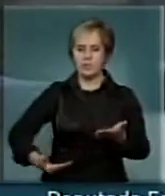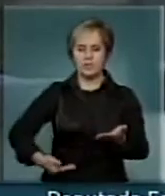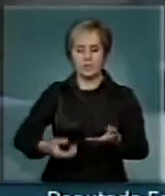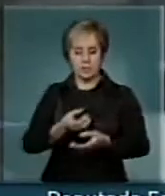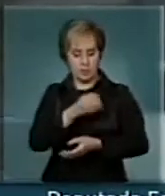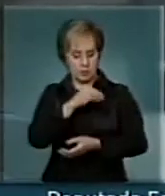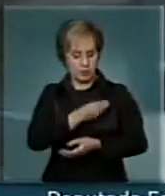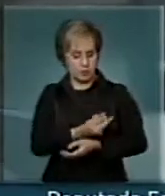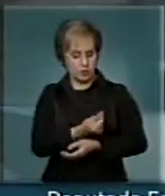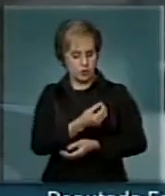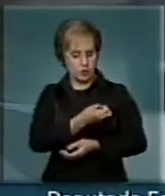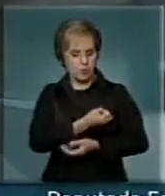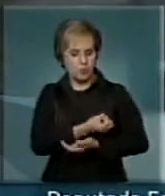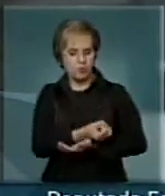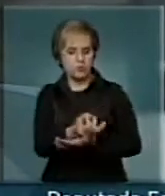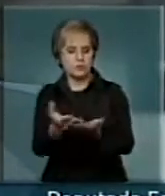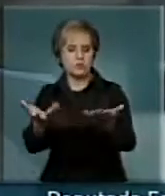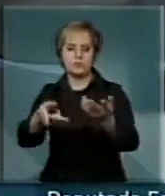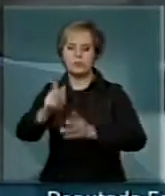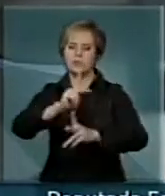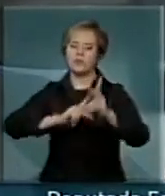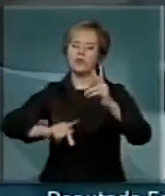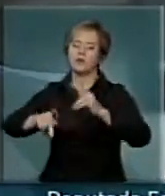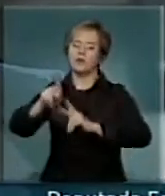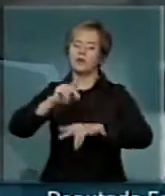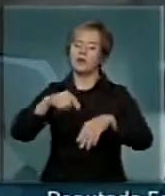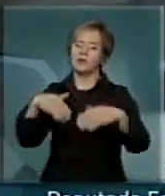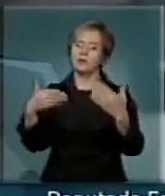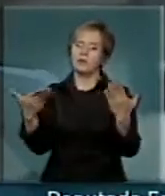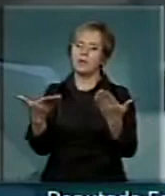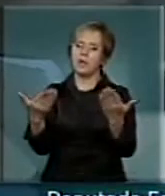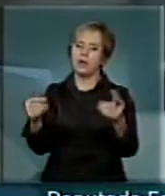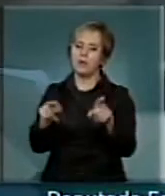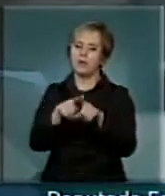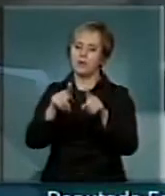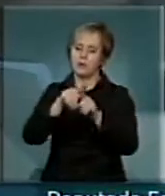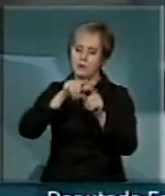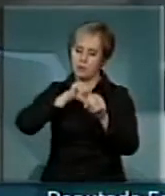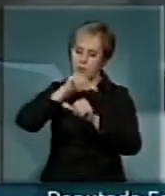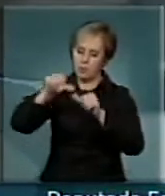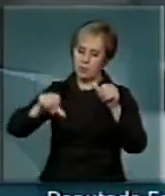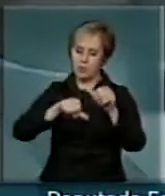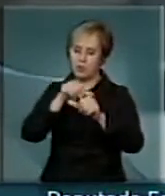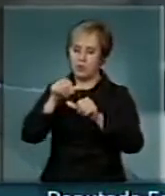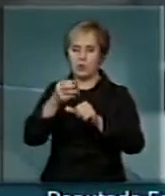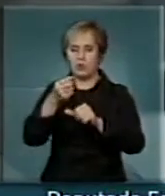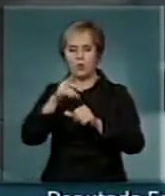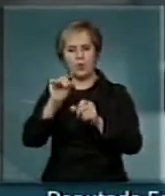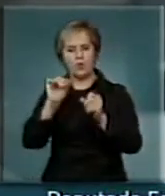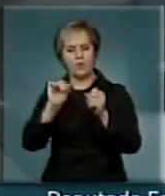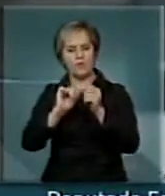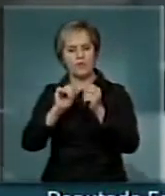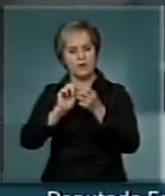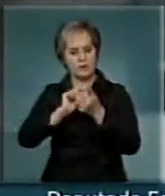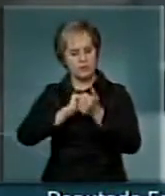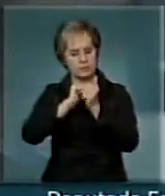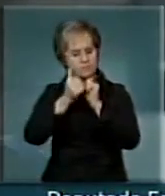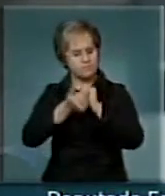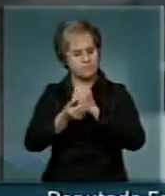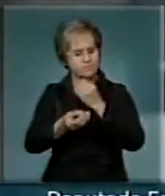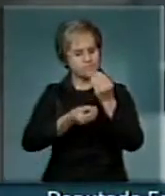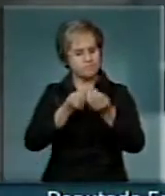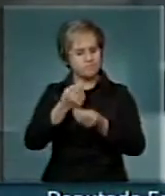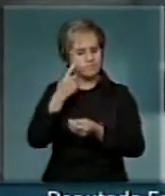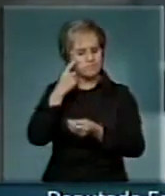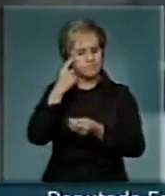distribuir renda e agora também mudando ou fazendo uma inflexão sobre a taxa de juros no